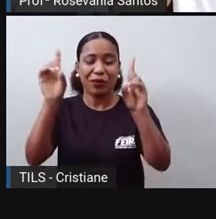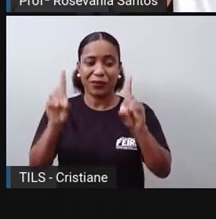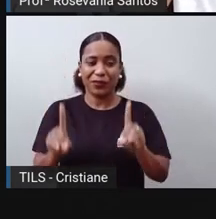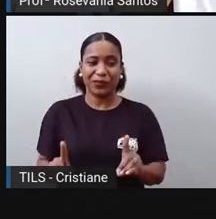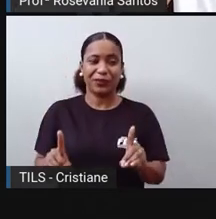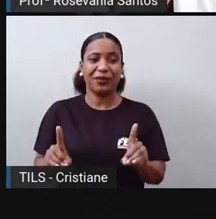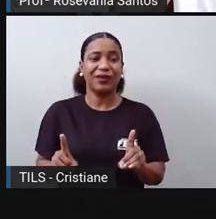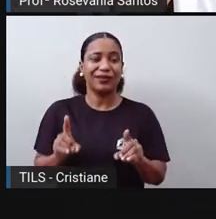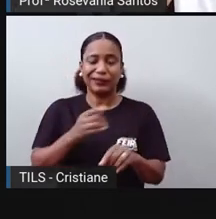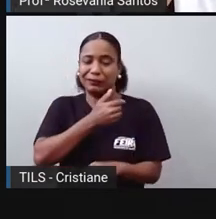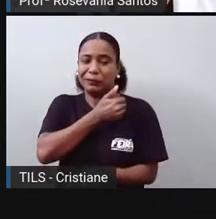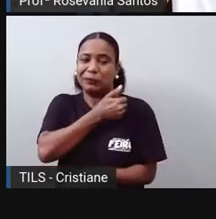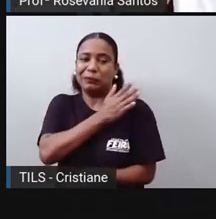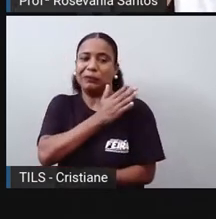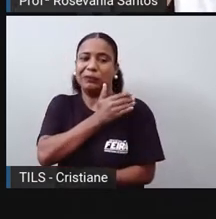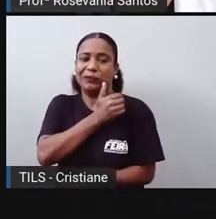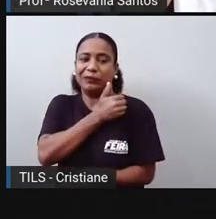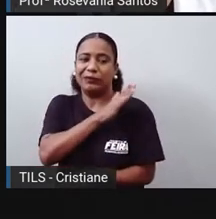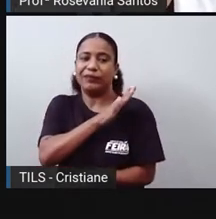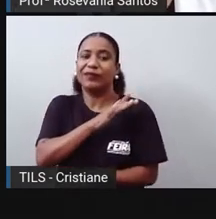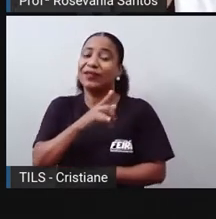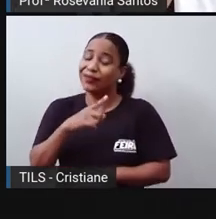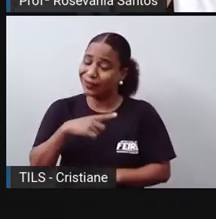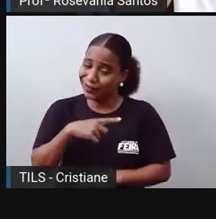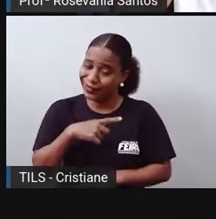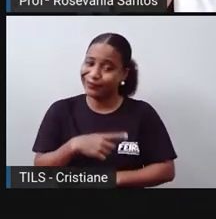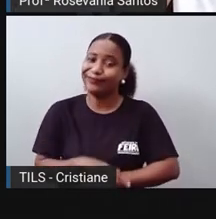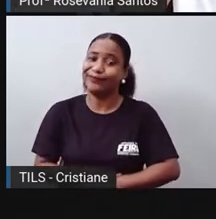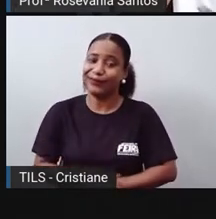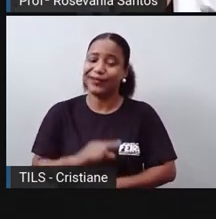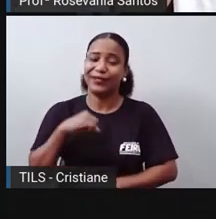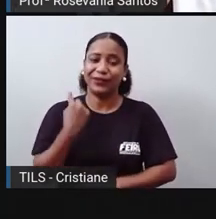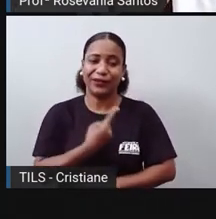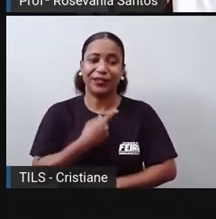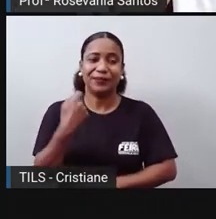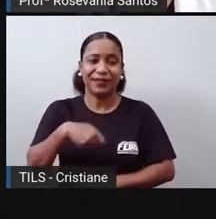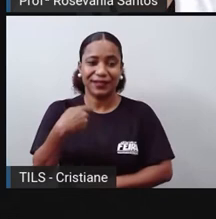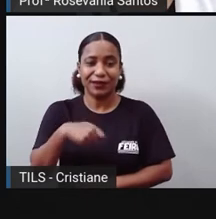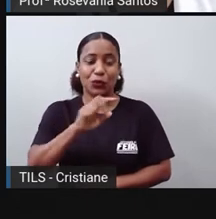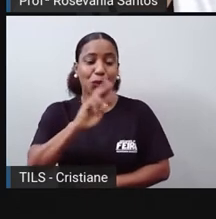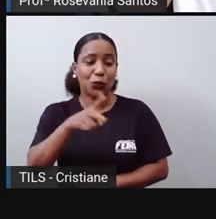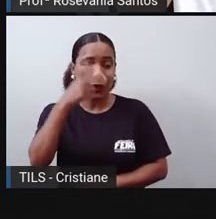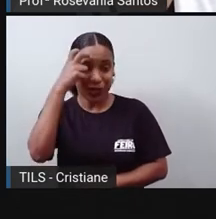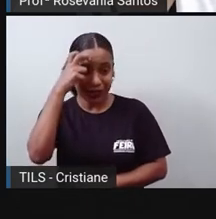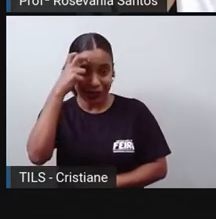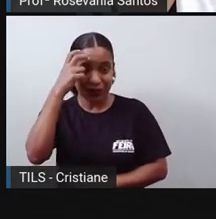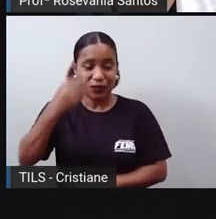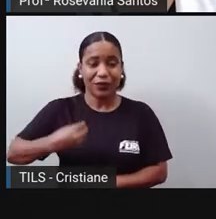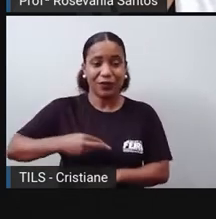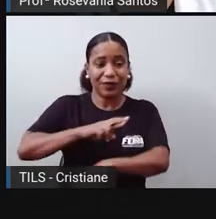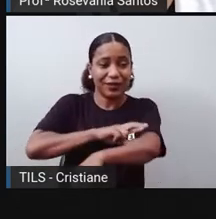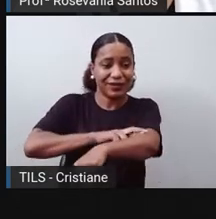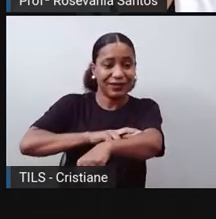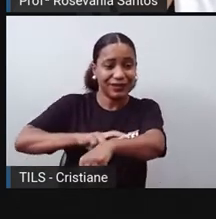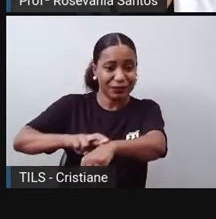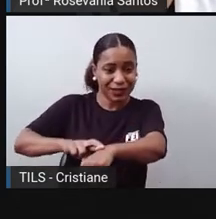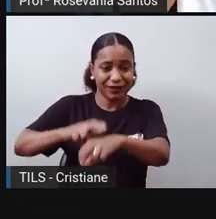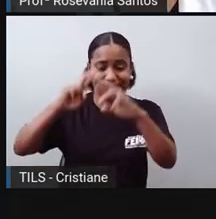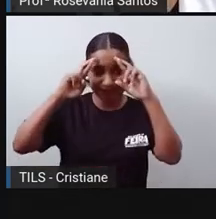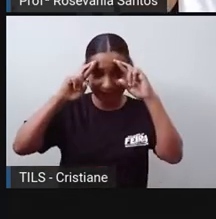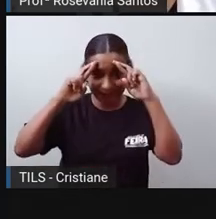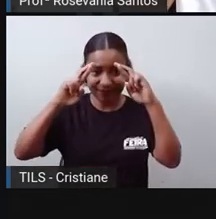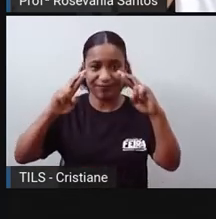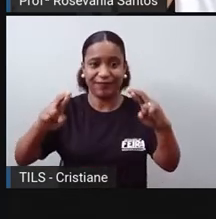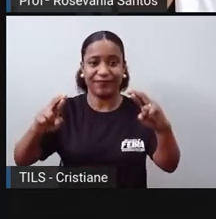precisa viver esse multiculturalismo com mais respeito, entender isso aí, que nenhuma pessoa é